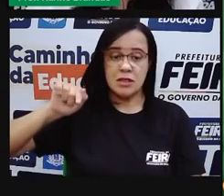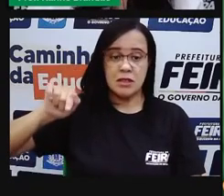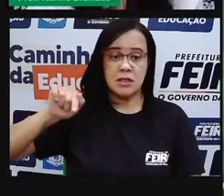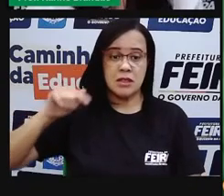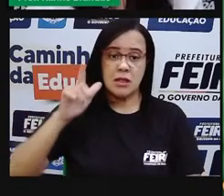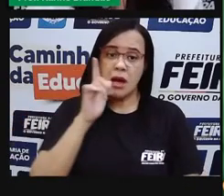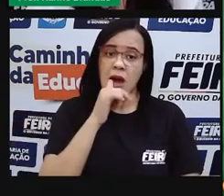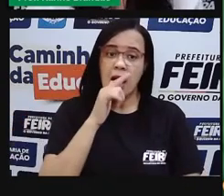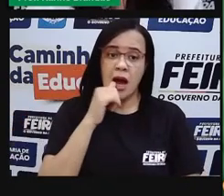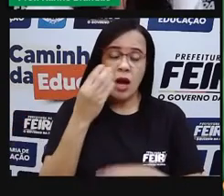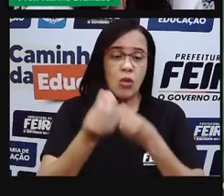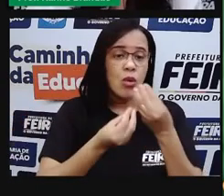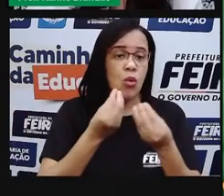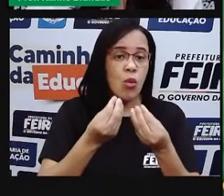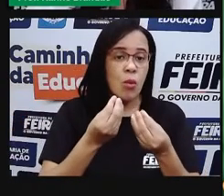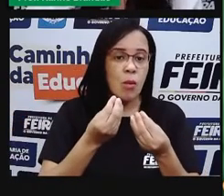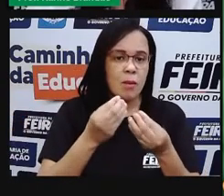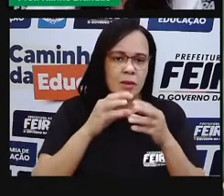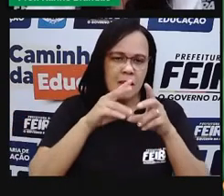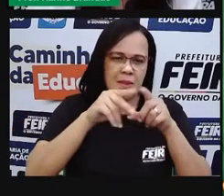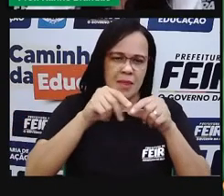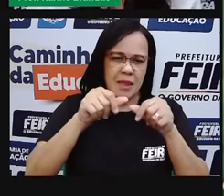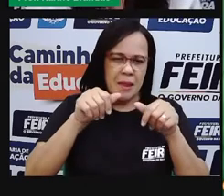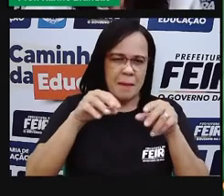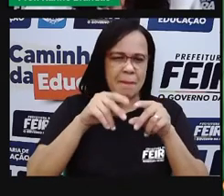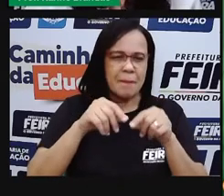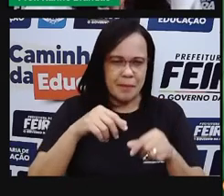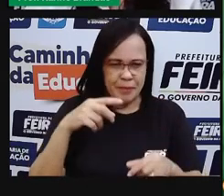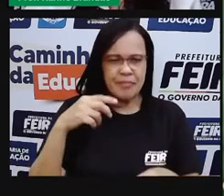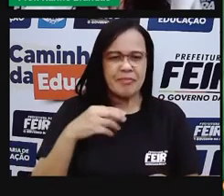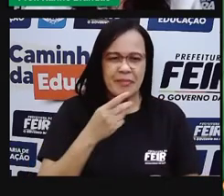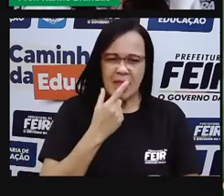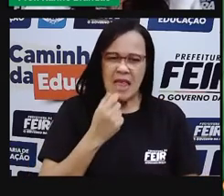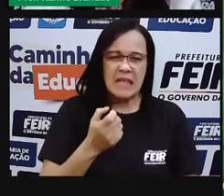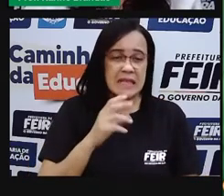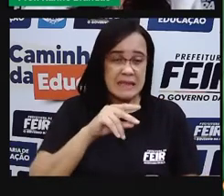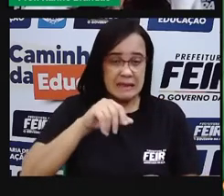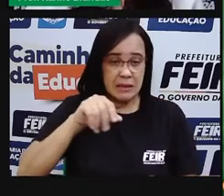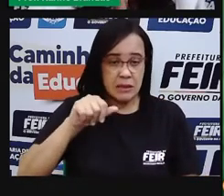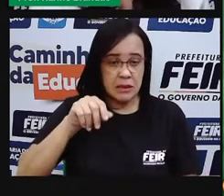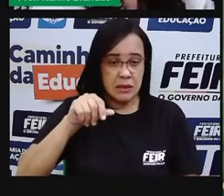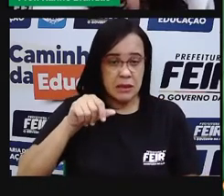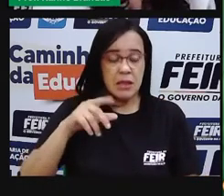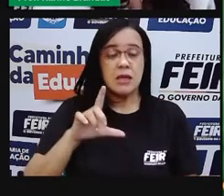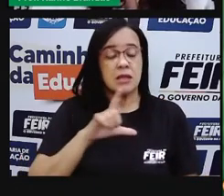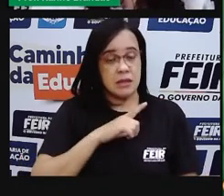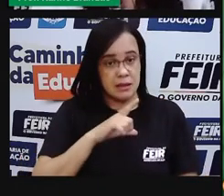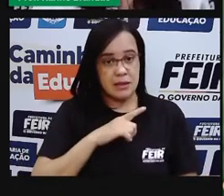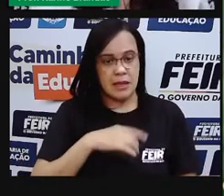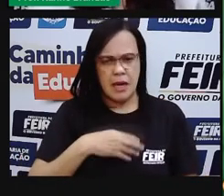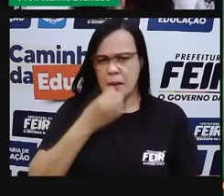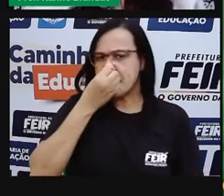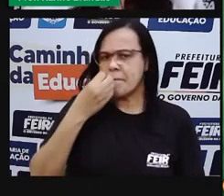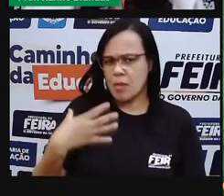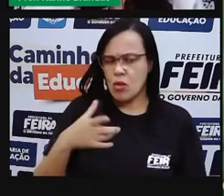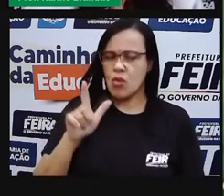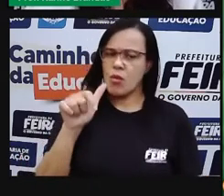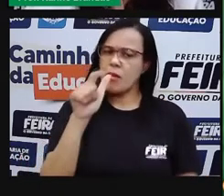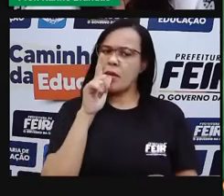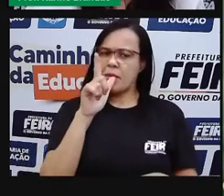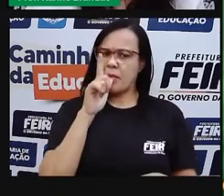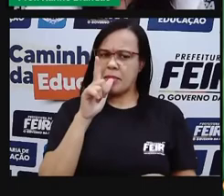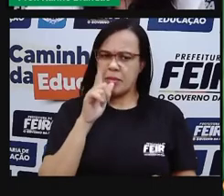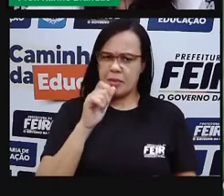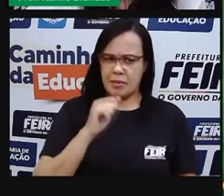Ou seja, é boa pro consumo? A gente pode beber água salgada? Não. Inclusive faz mal, né? A água do mar. Vamos